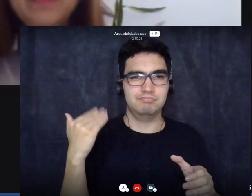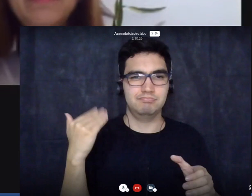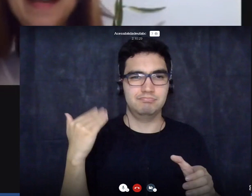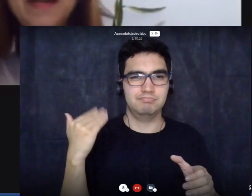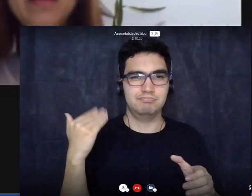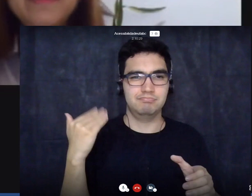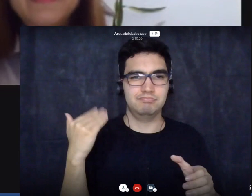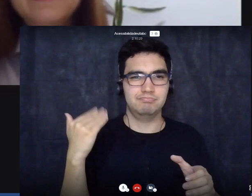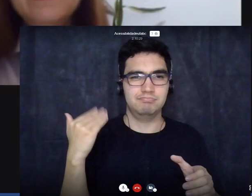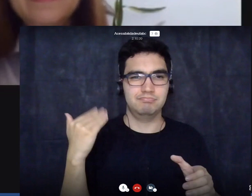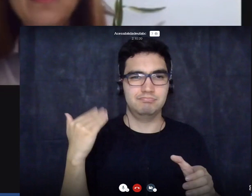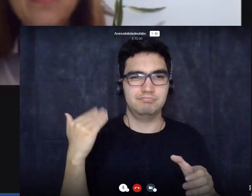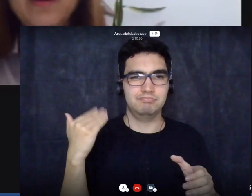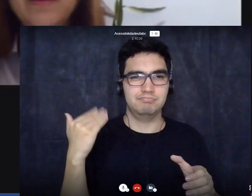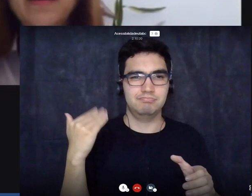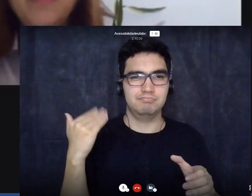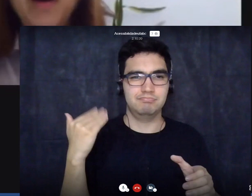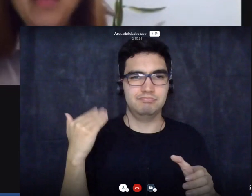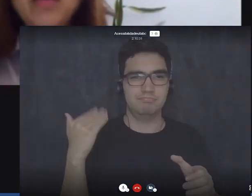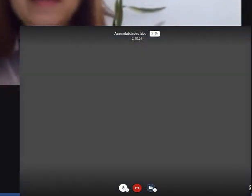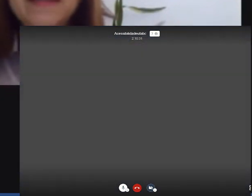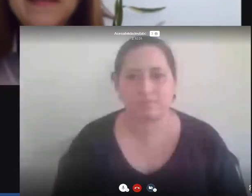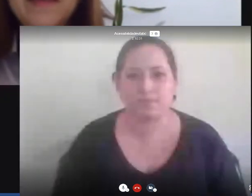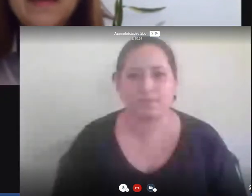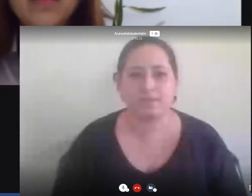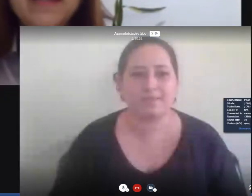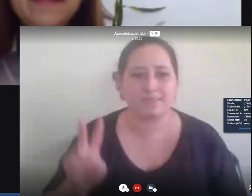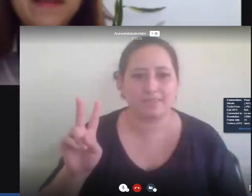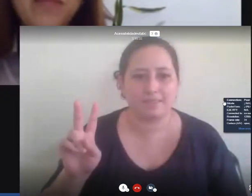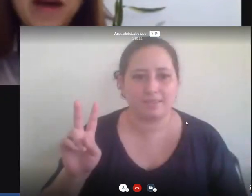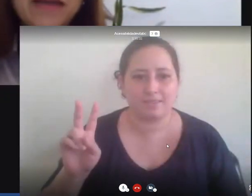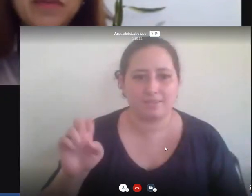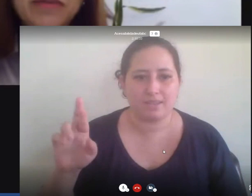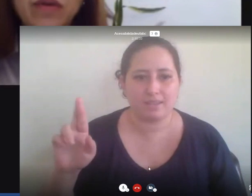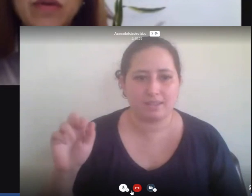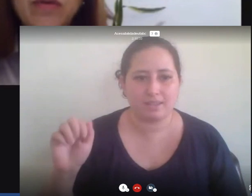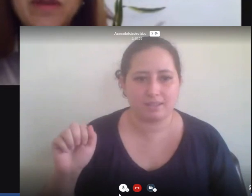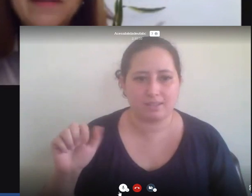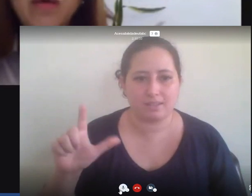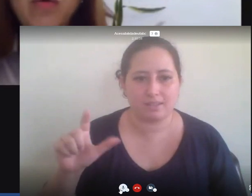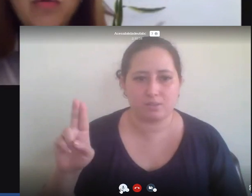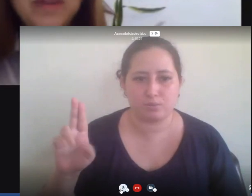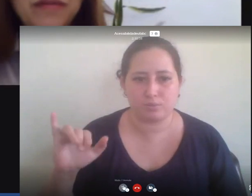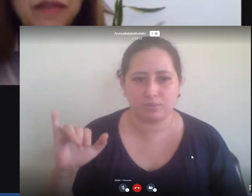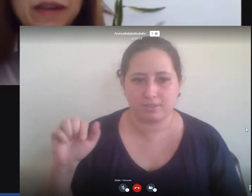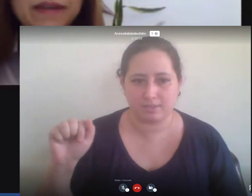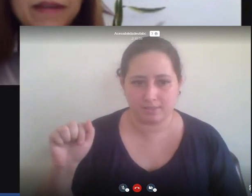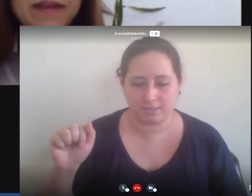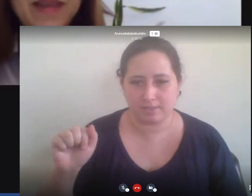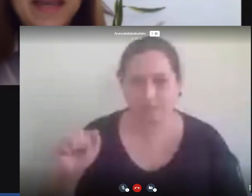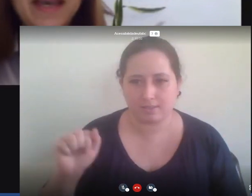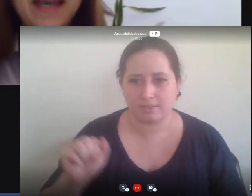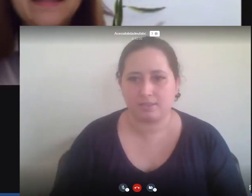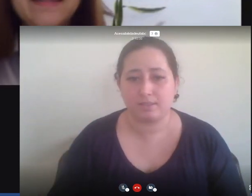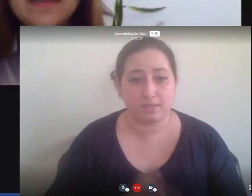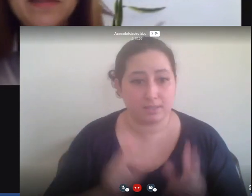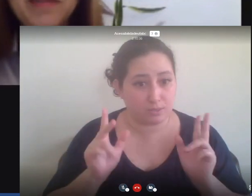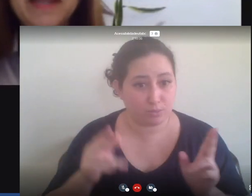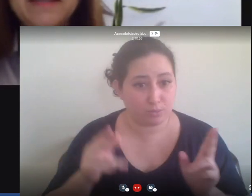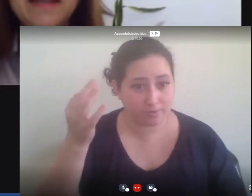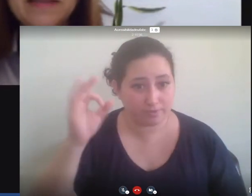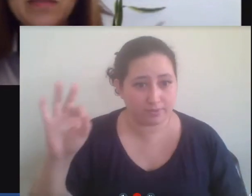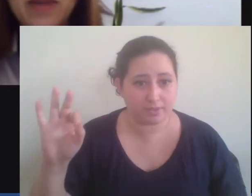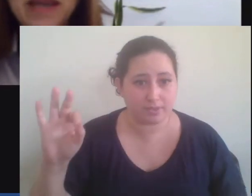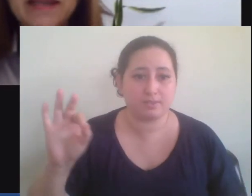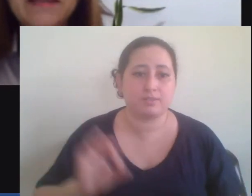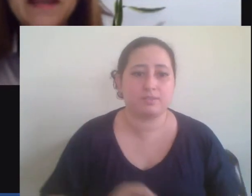agora a pergunta da Vera Lúcia Silva Paulucci Uniceu Parque Bissol tal como na França em relação